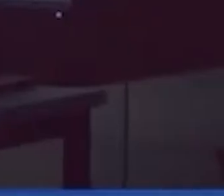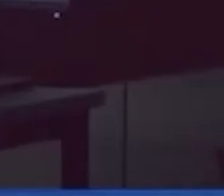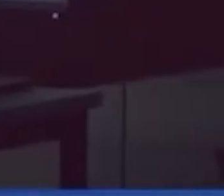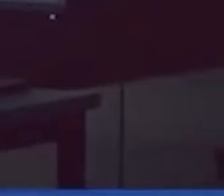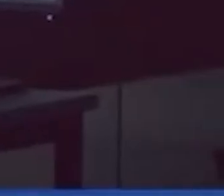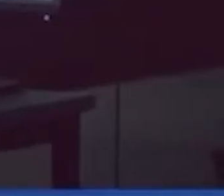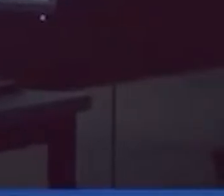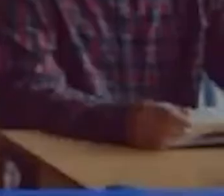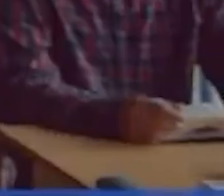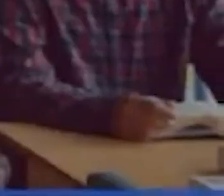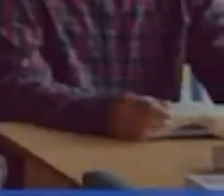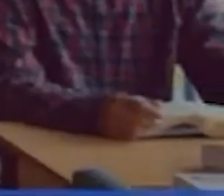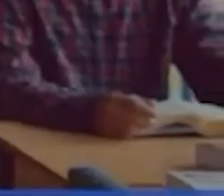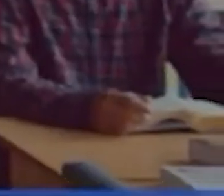dias?